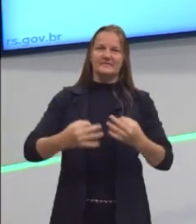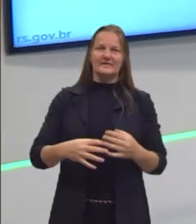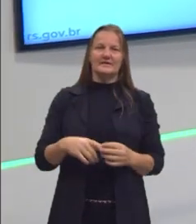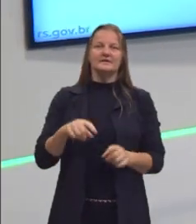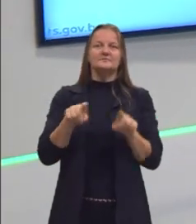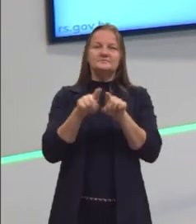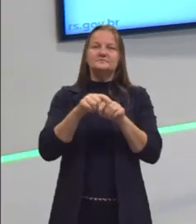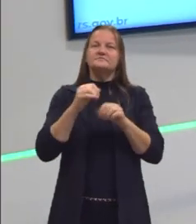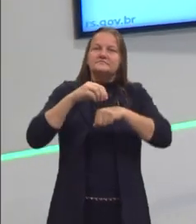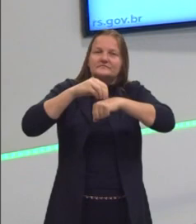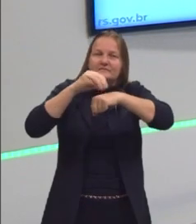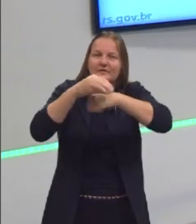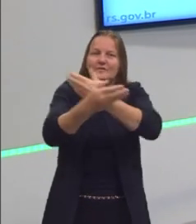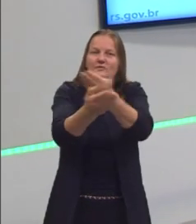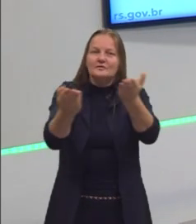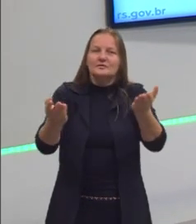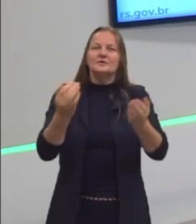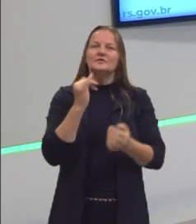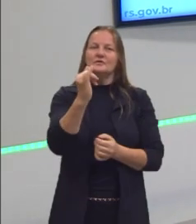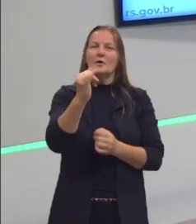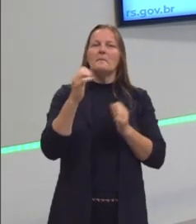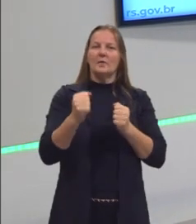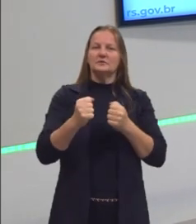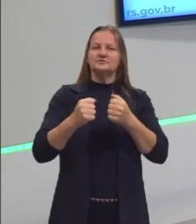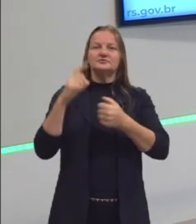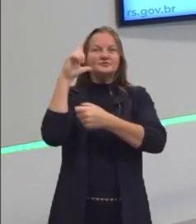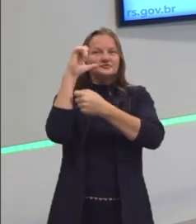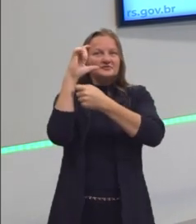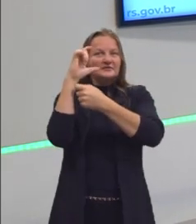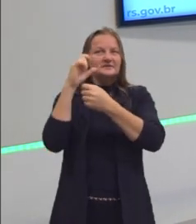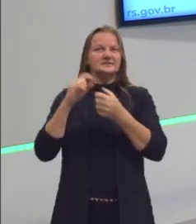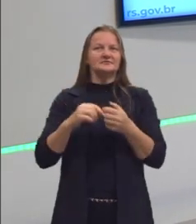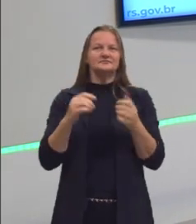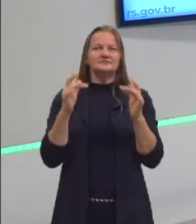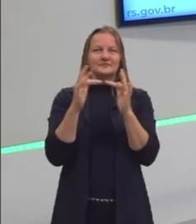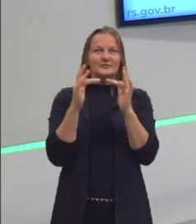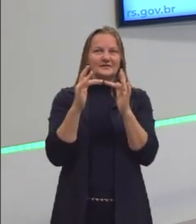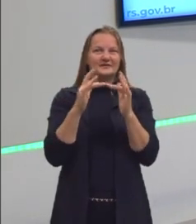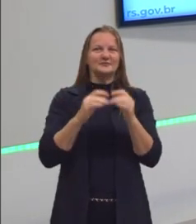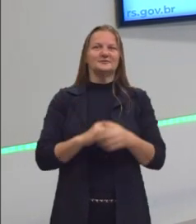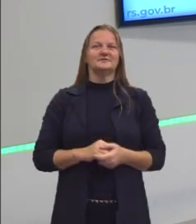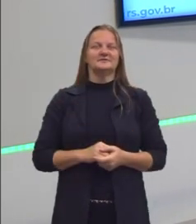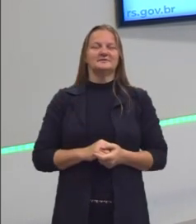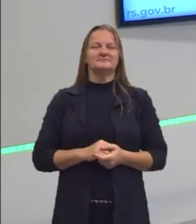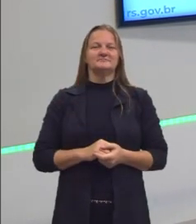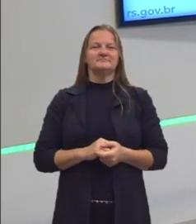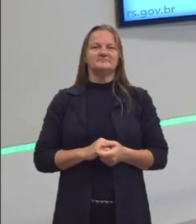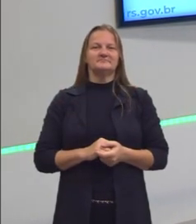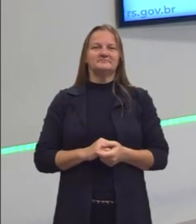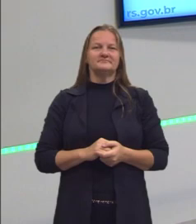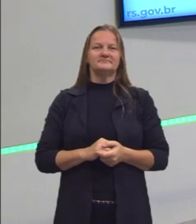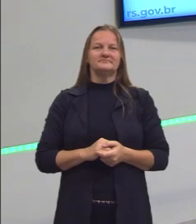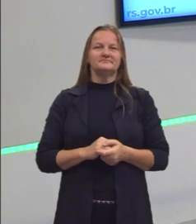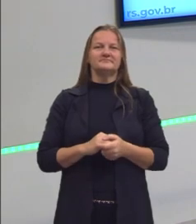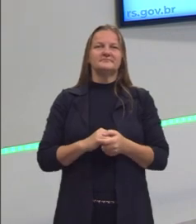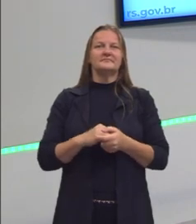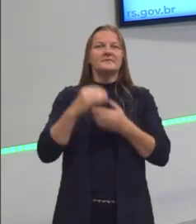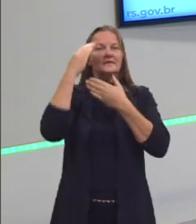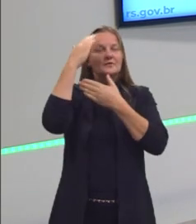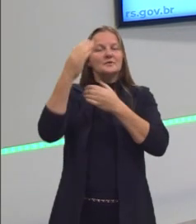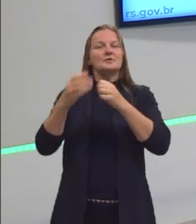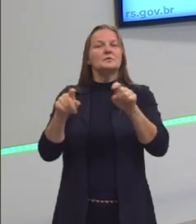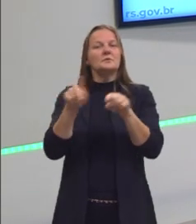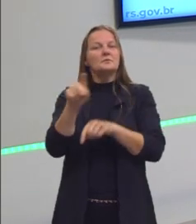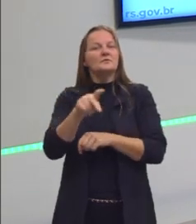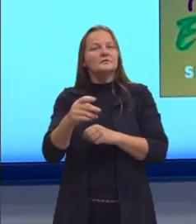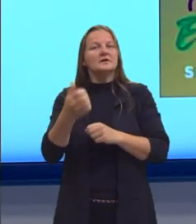deixar o recado para vocês, pedir para vocês me seguirem ali no Instagram, em arroba aqui, prof.lucaslabella, e agradecer a minha curadora,